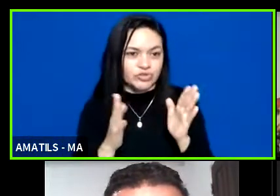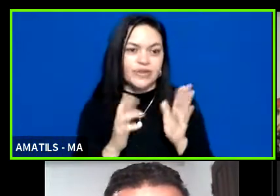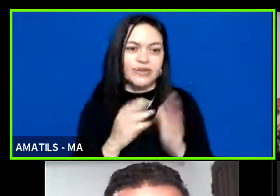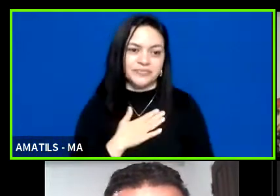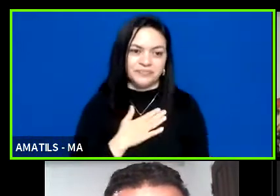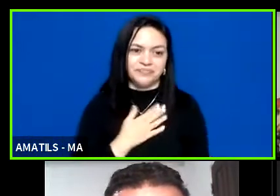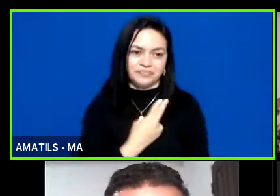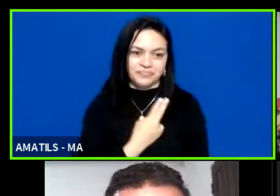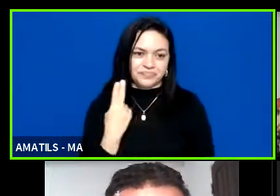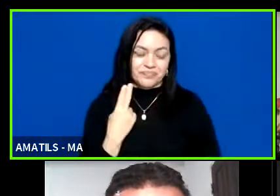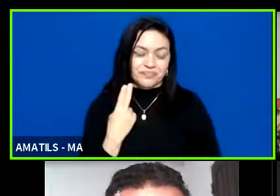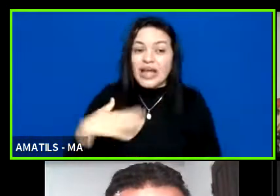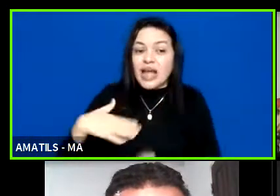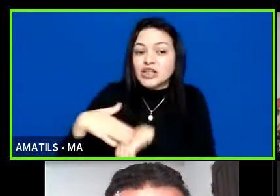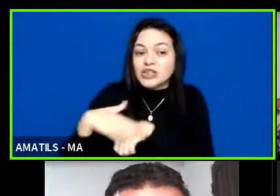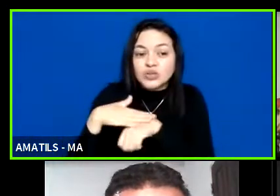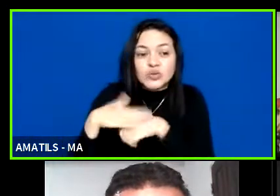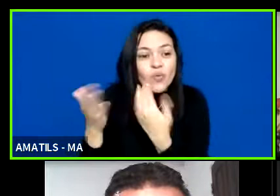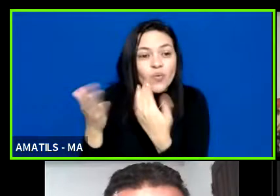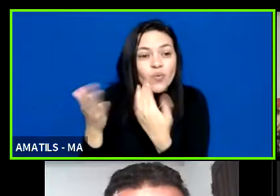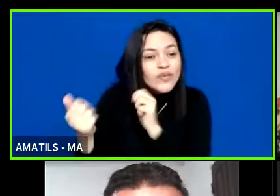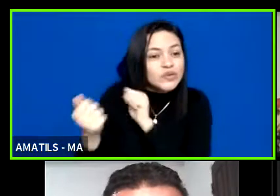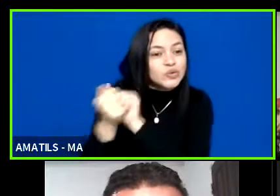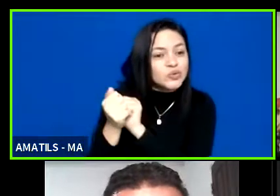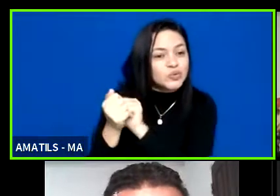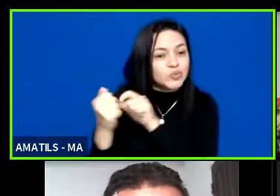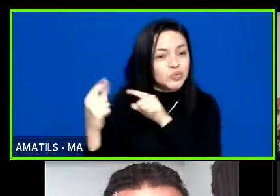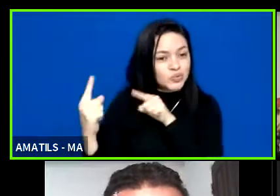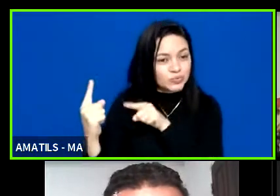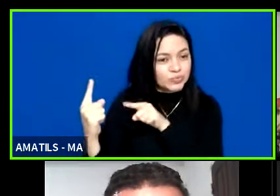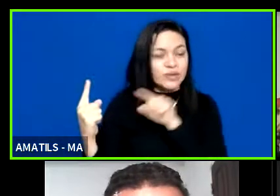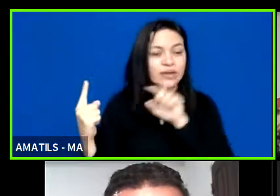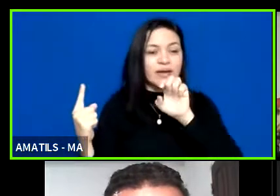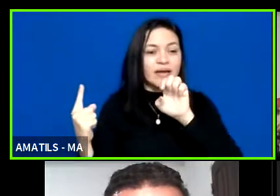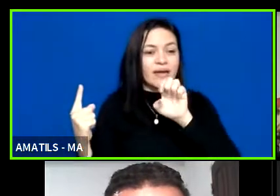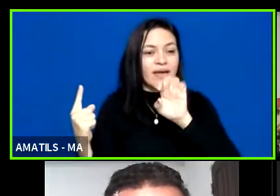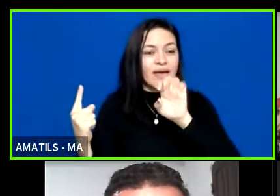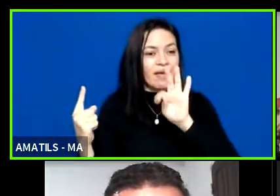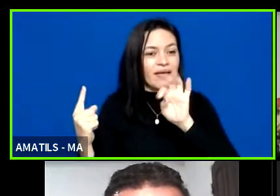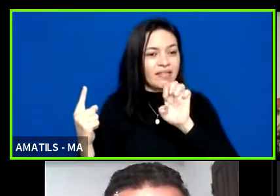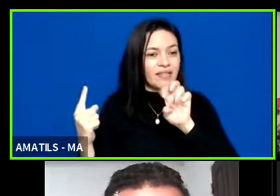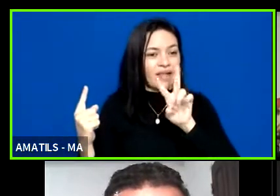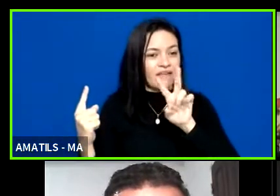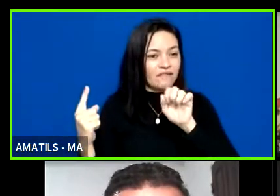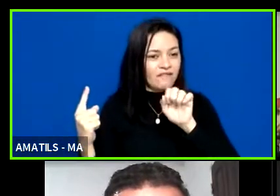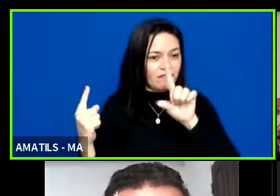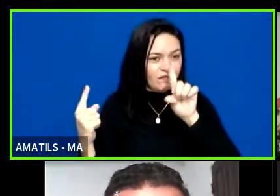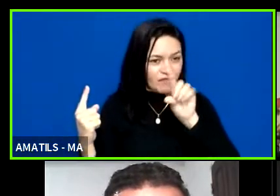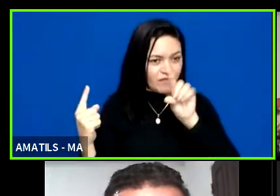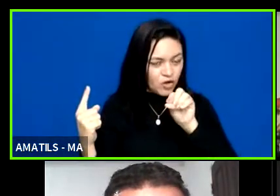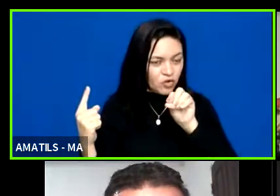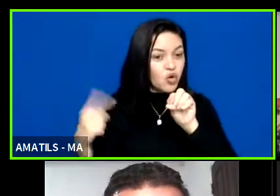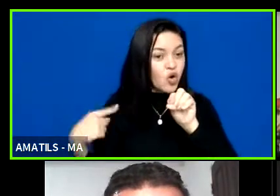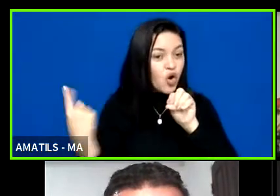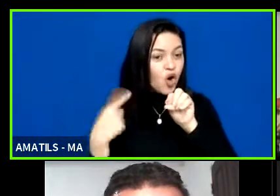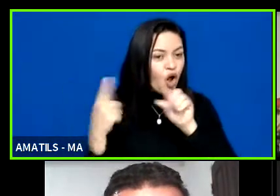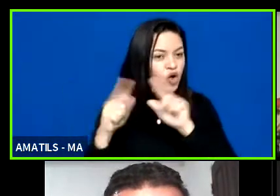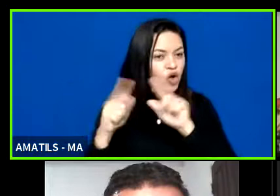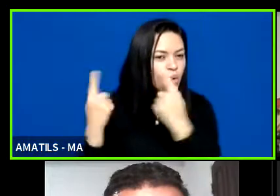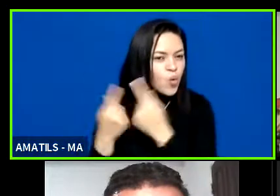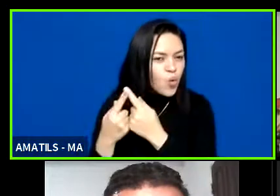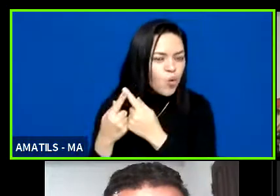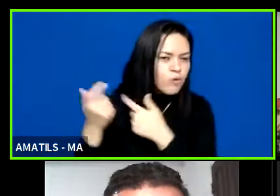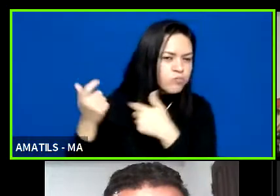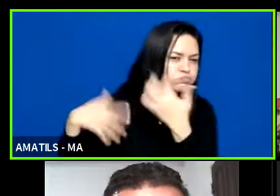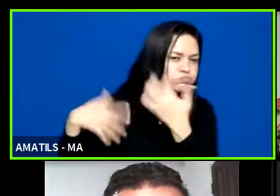as conversas que tive com o Etervaldo foram conversas de grupos que nós fazemos parte e aí eu colocava algumas situações